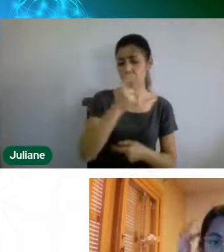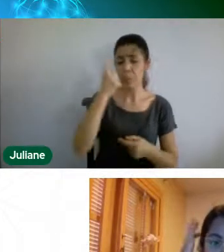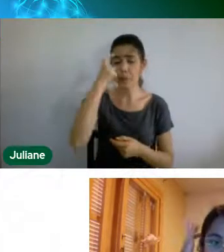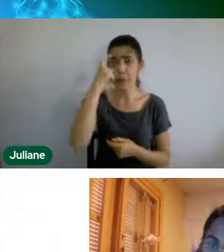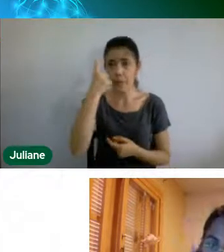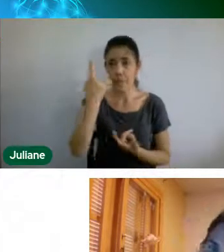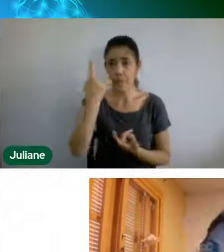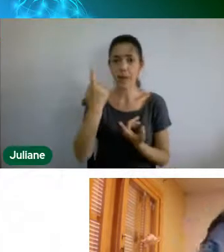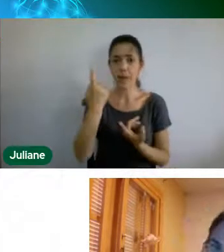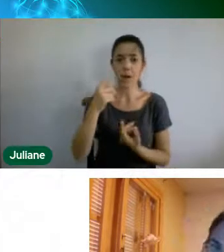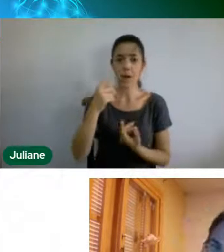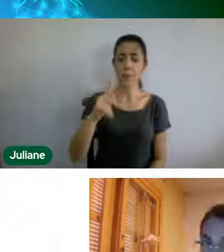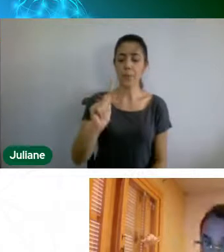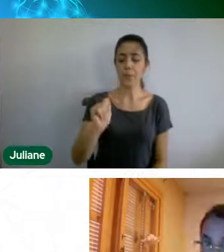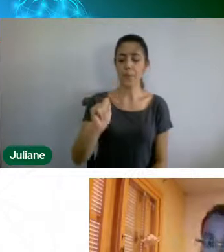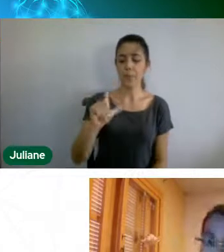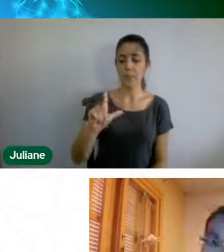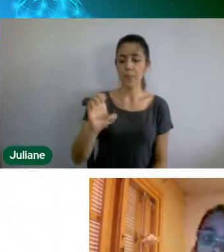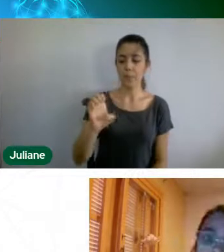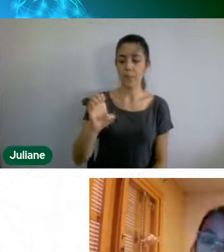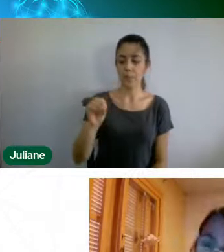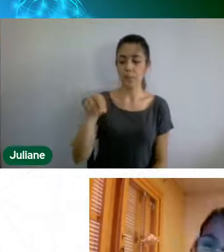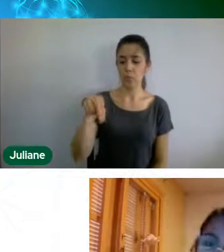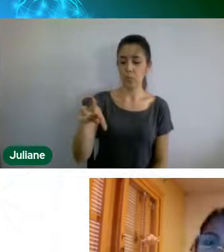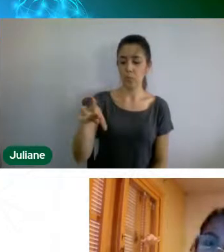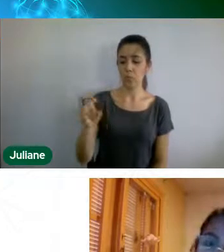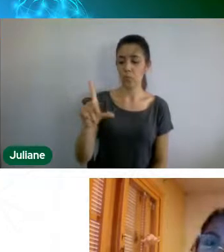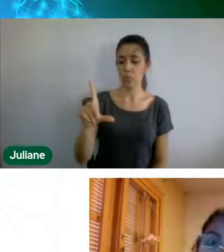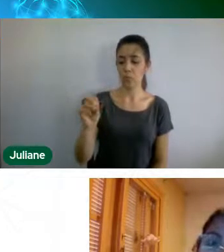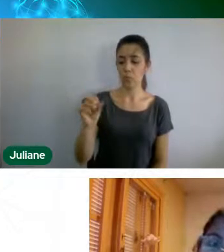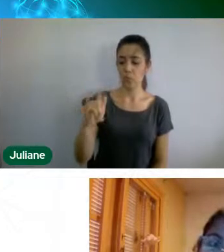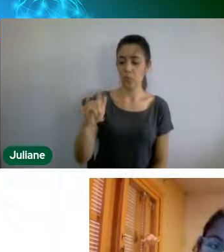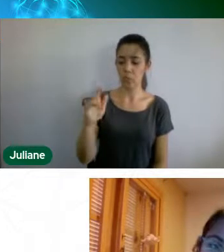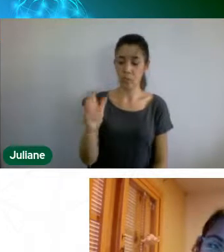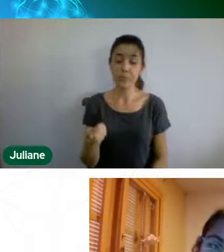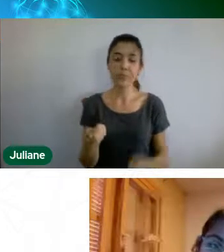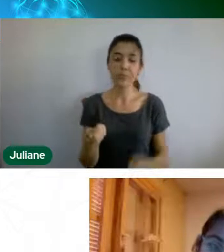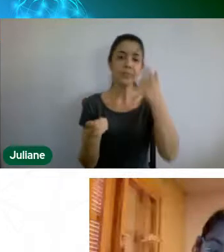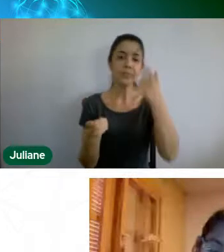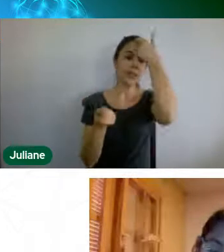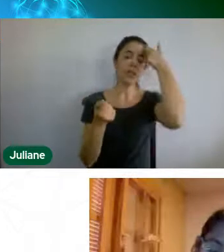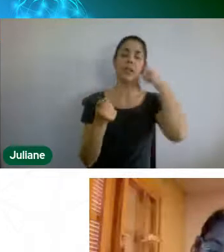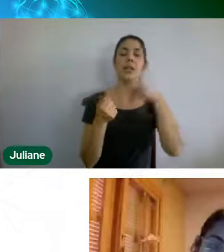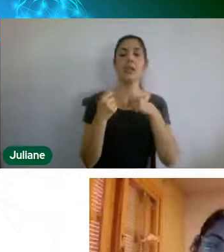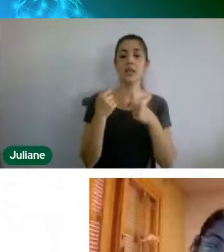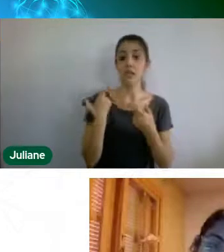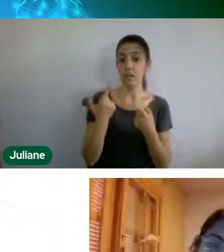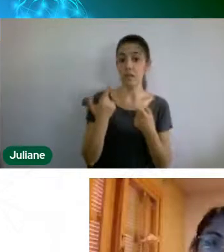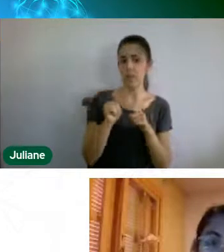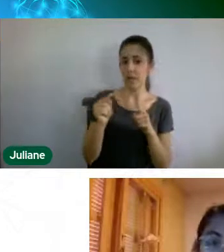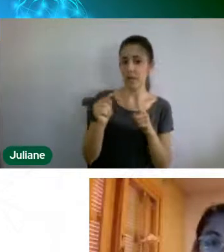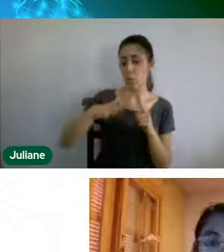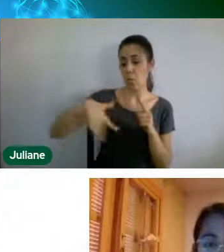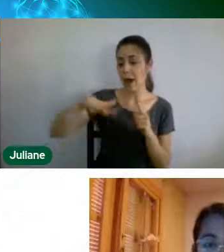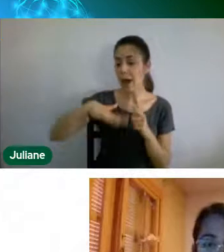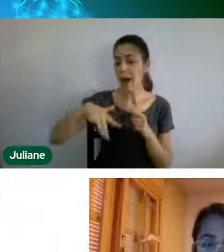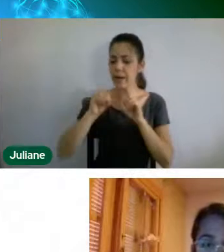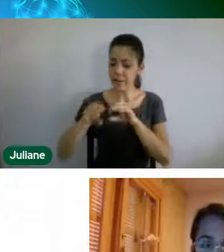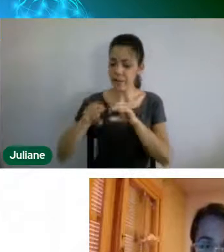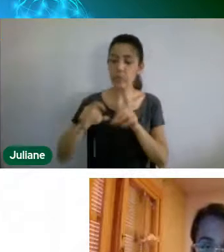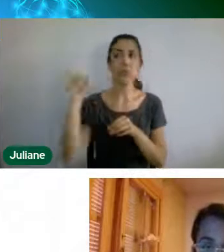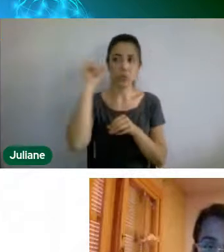ainda, quando a gente fala em algumas áreas de ensino, então queria parabenizar o tema, eu acho que a